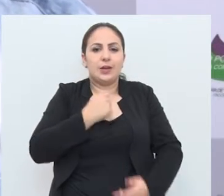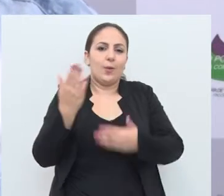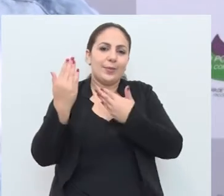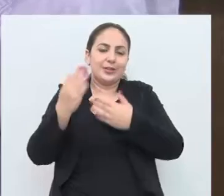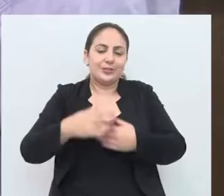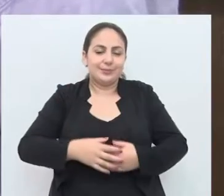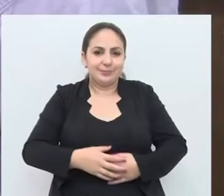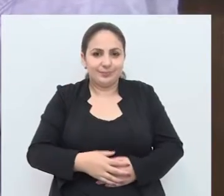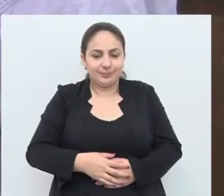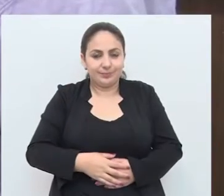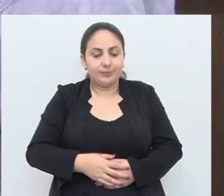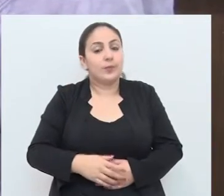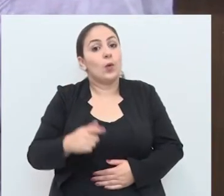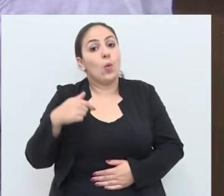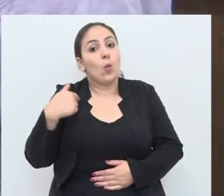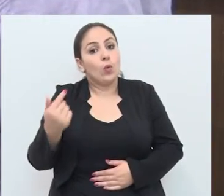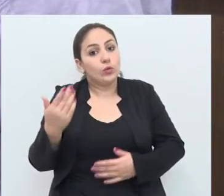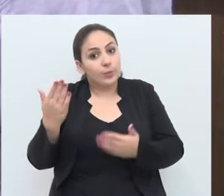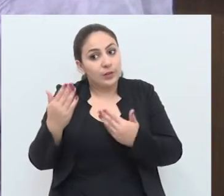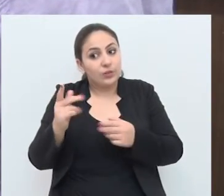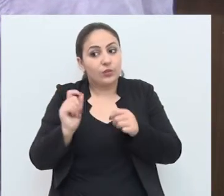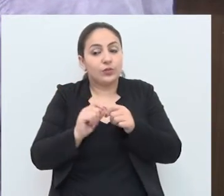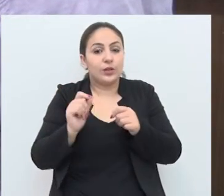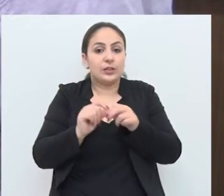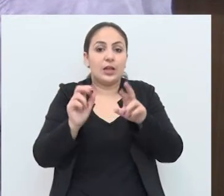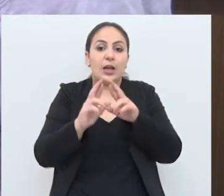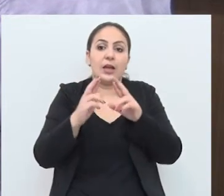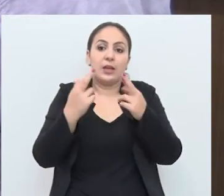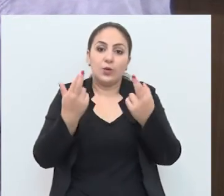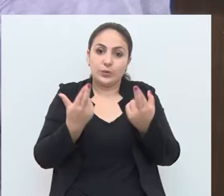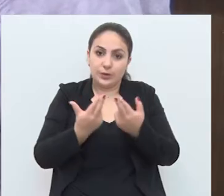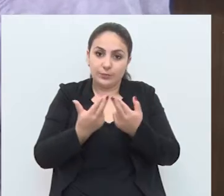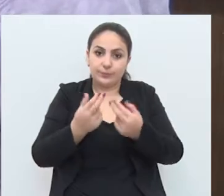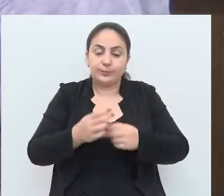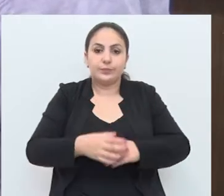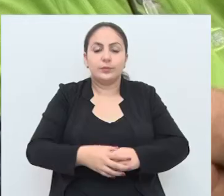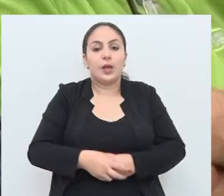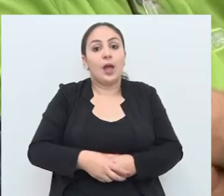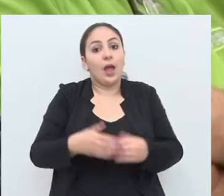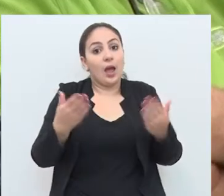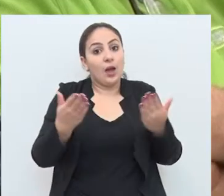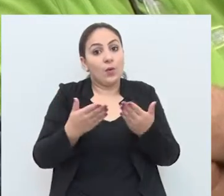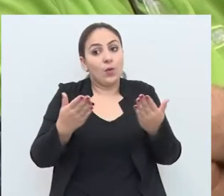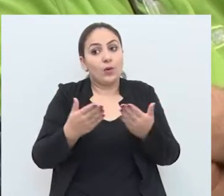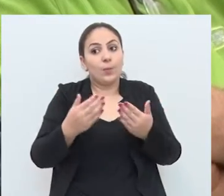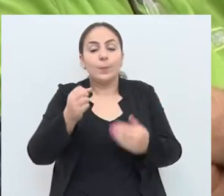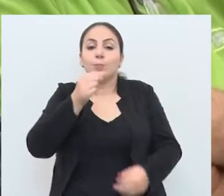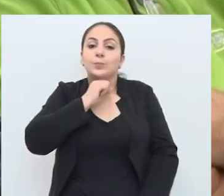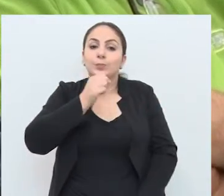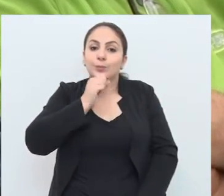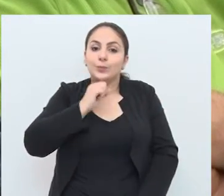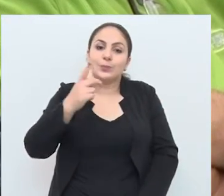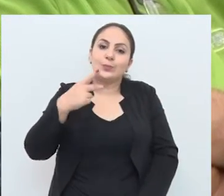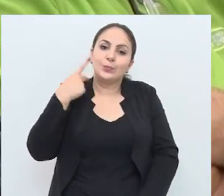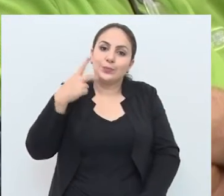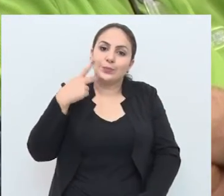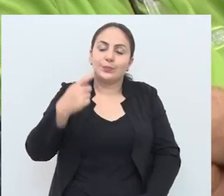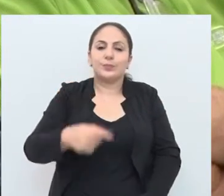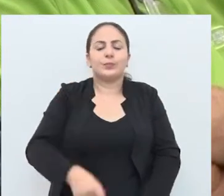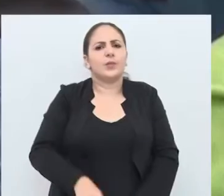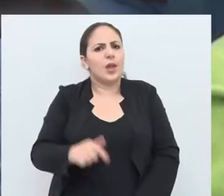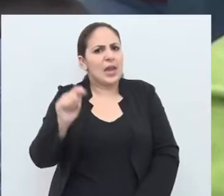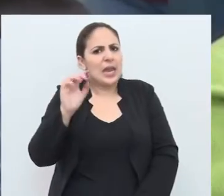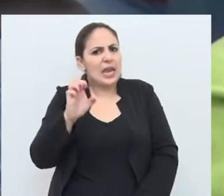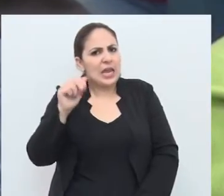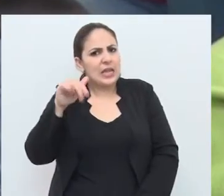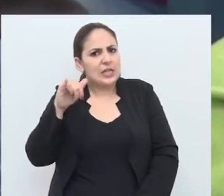nome do meu pai. E outra homenagem foi prestada na reunião ordinária, desta vez para um antigo parlamentar.